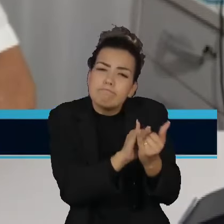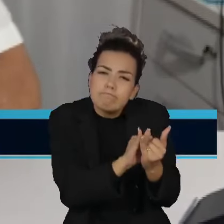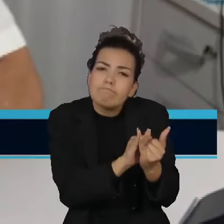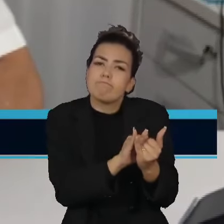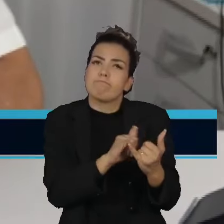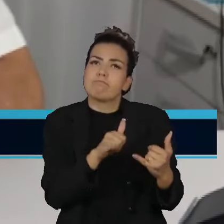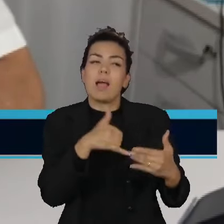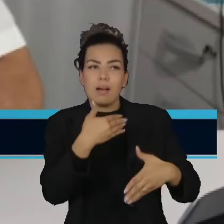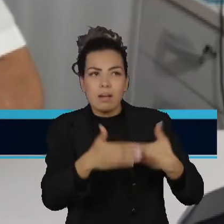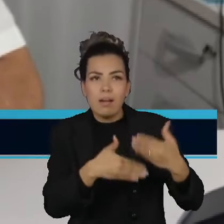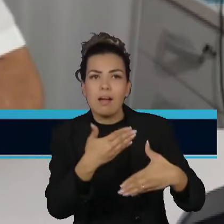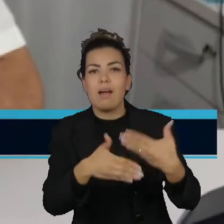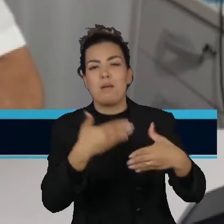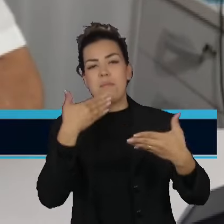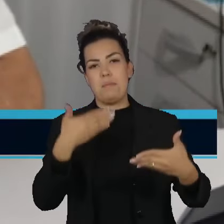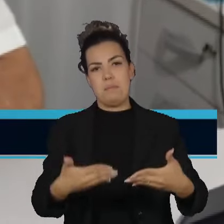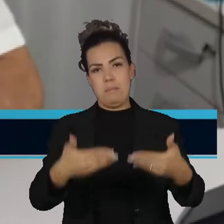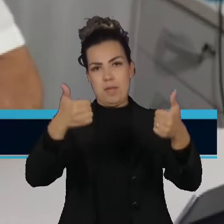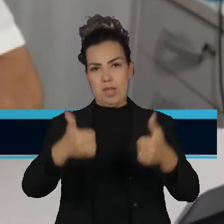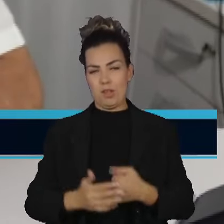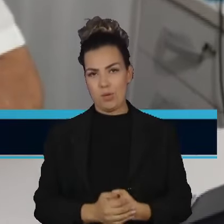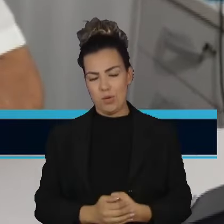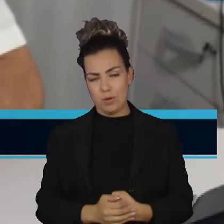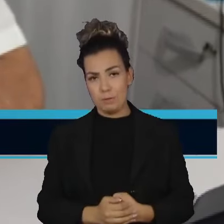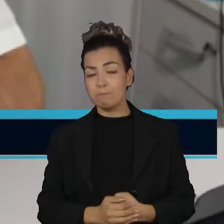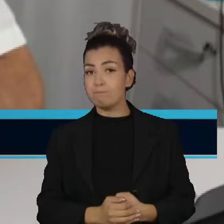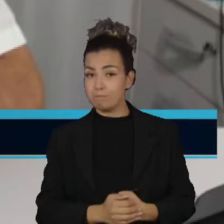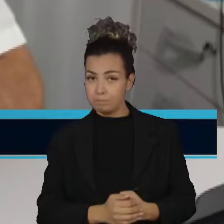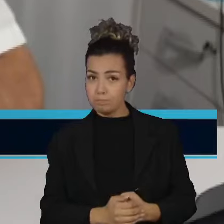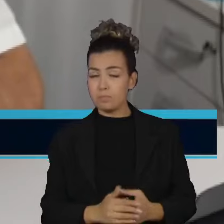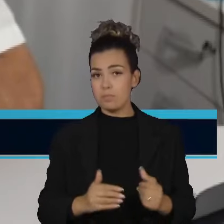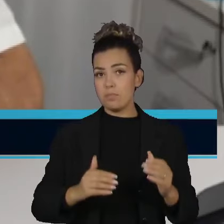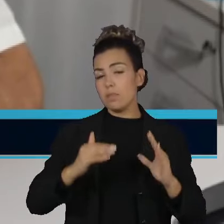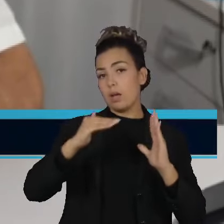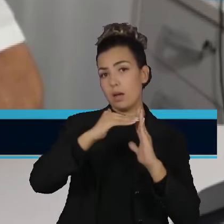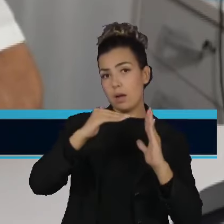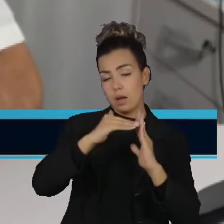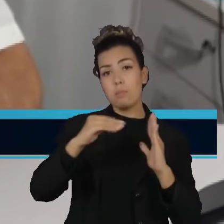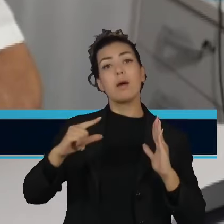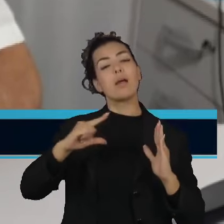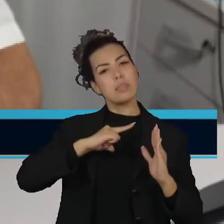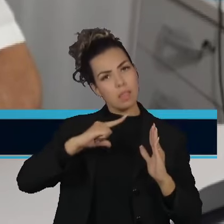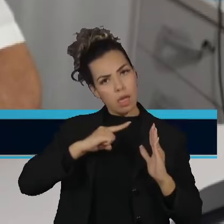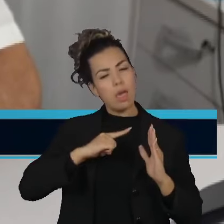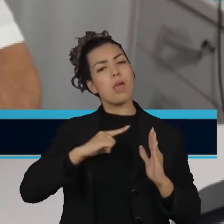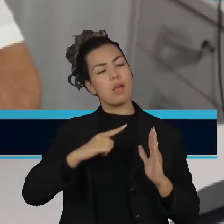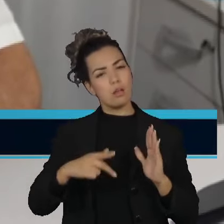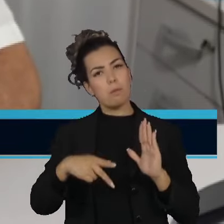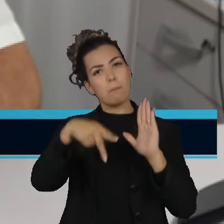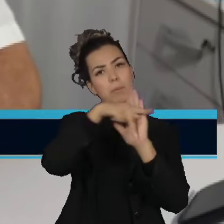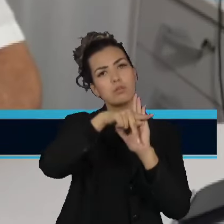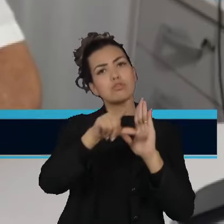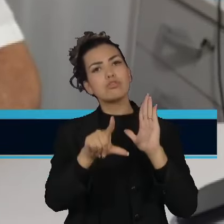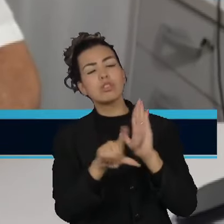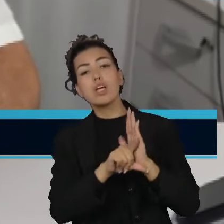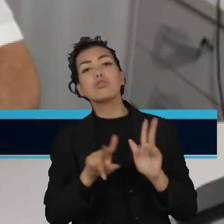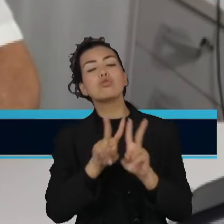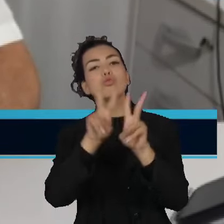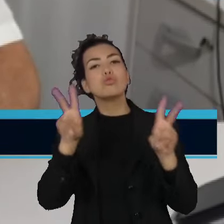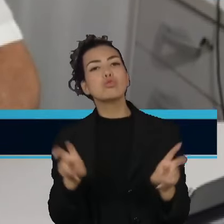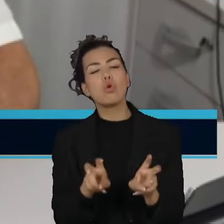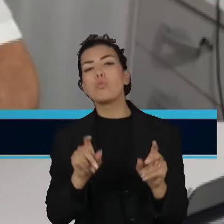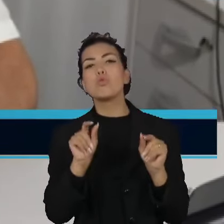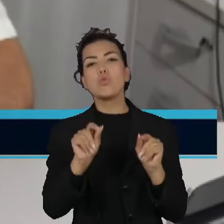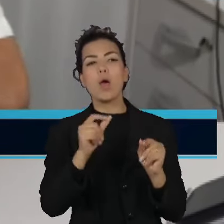Existe na Câmara dos Deputados um projeto que trata da anistia. As penas que estão sendo colocadas são penas